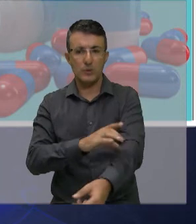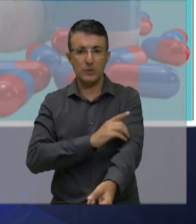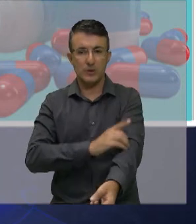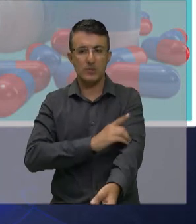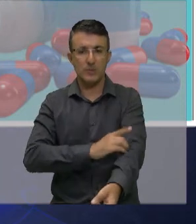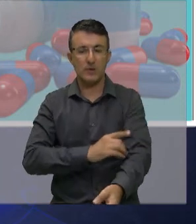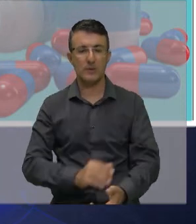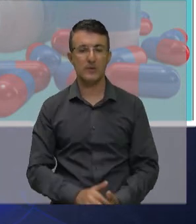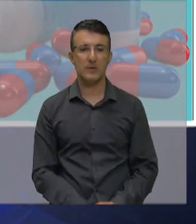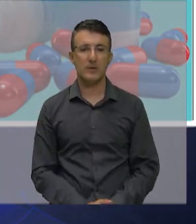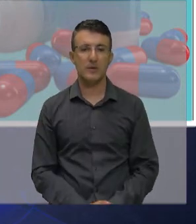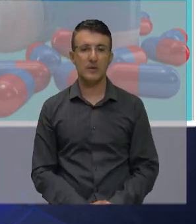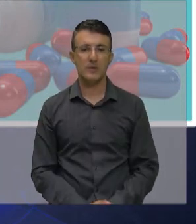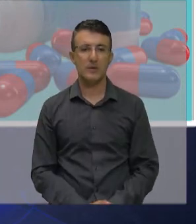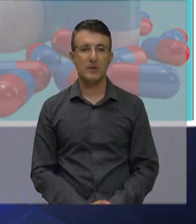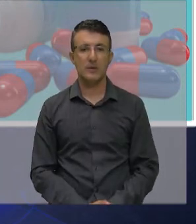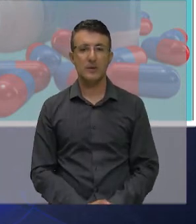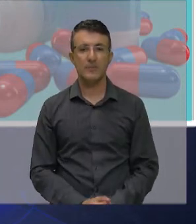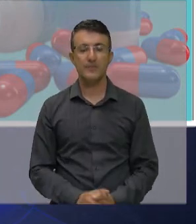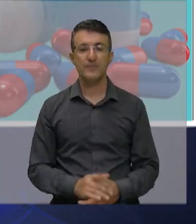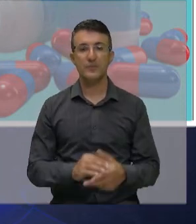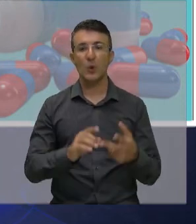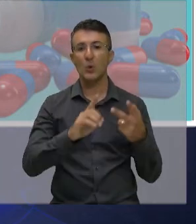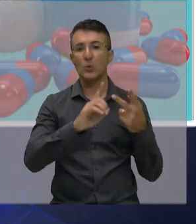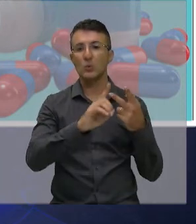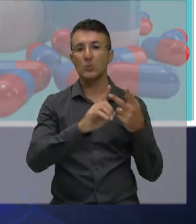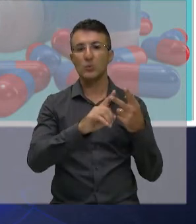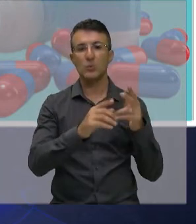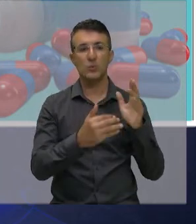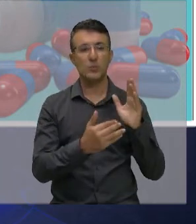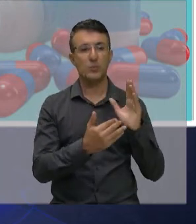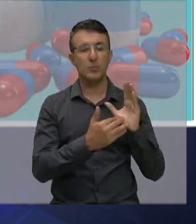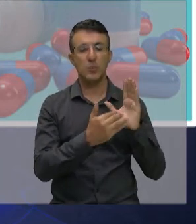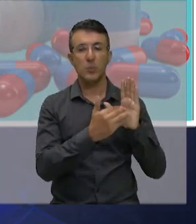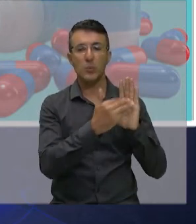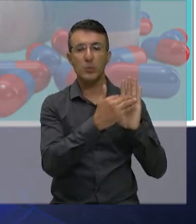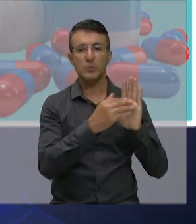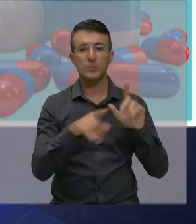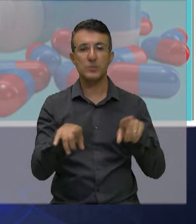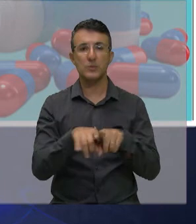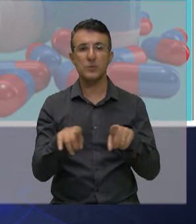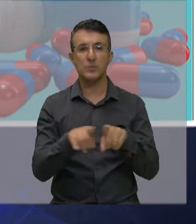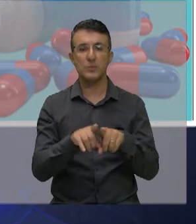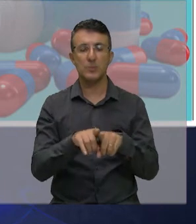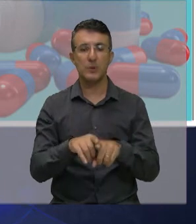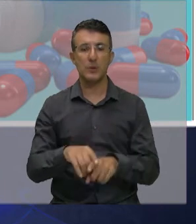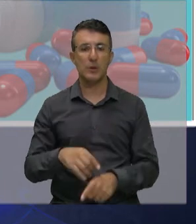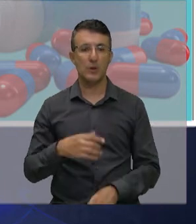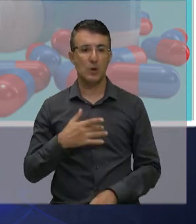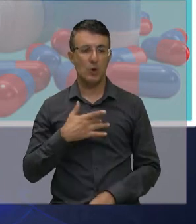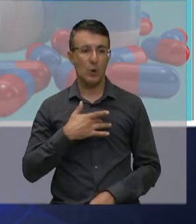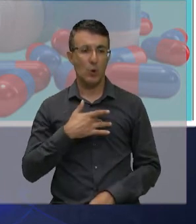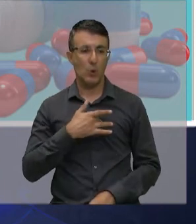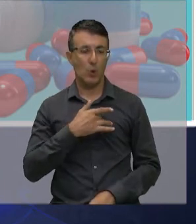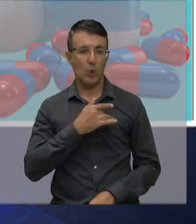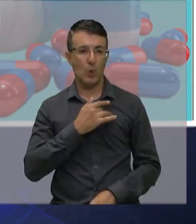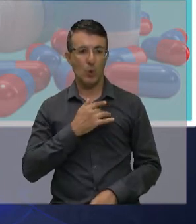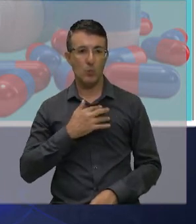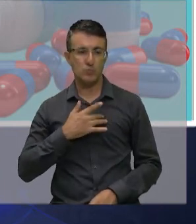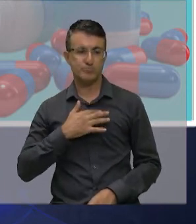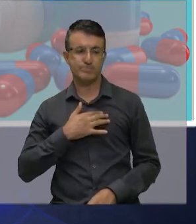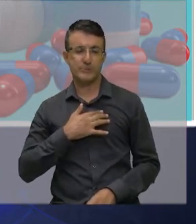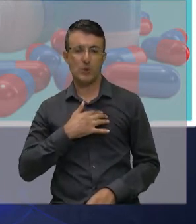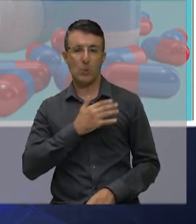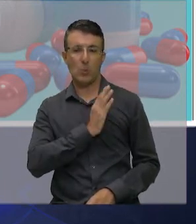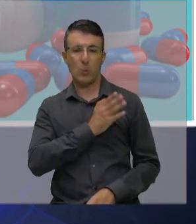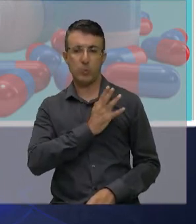projetos para inclusão para tratamento do infarto agudo do miocárdio de dois medicamentos extremamente importantes porém